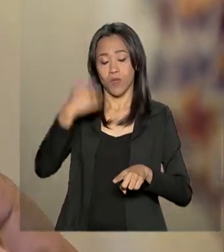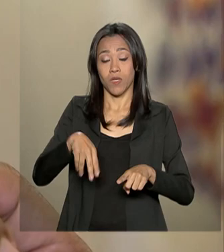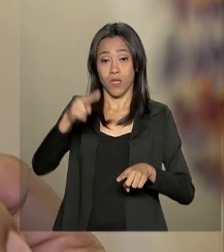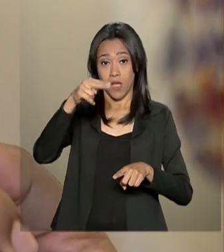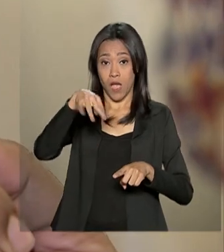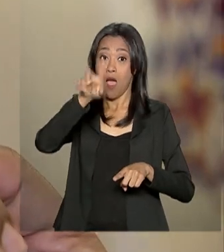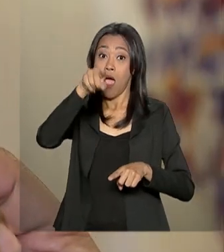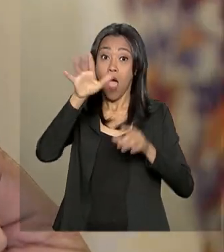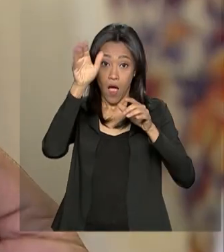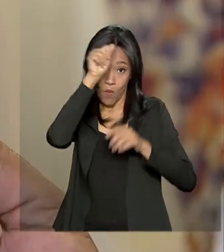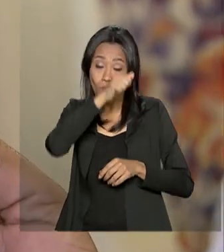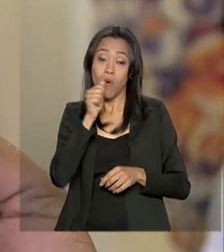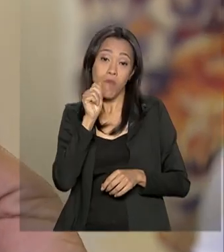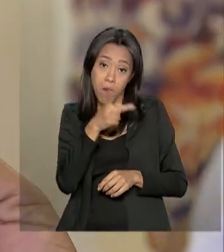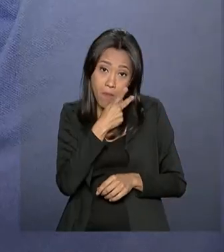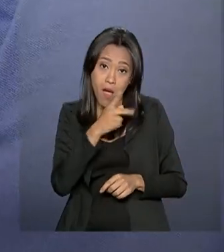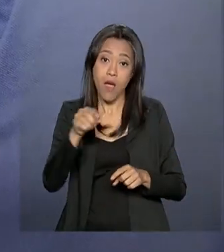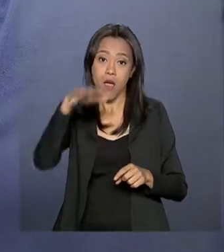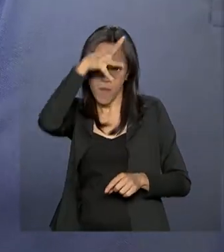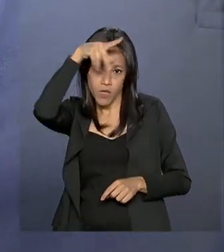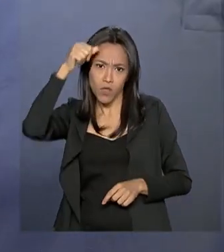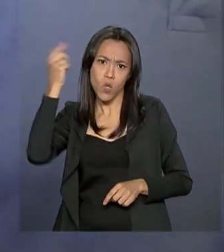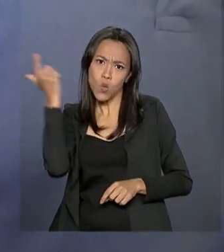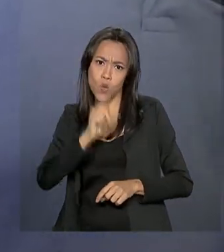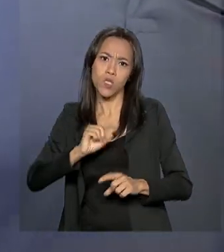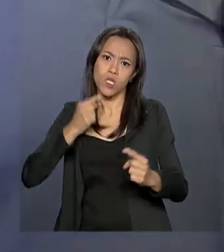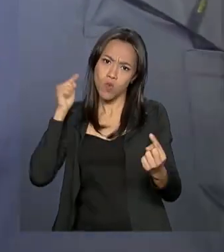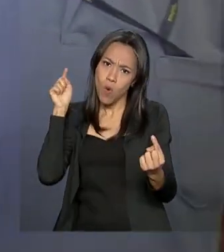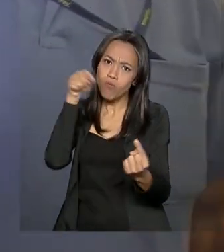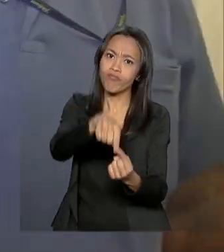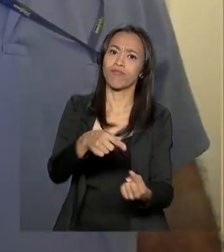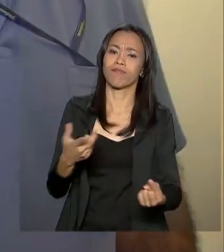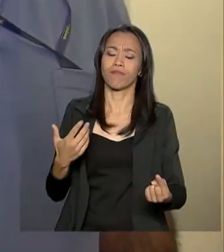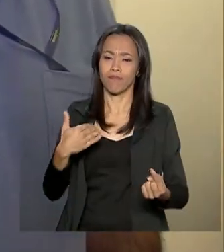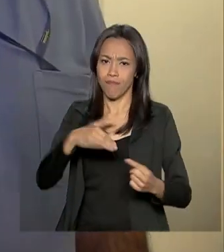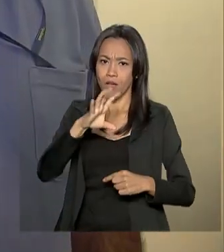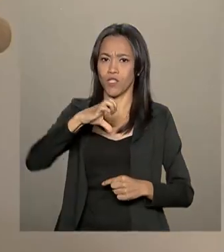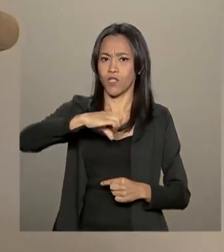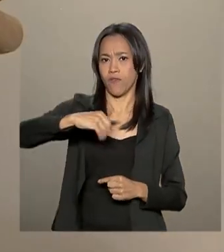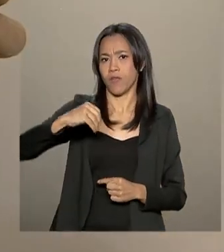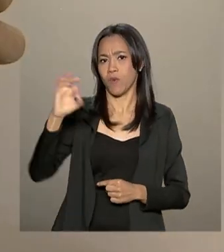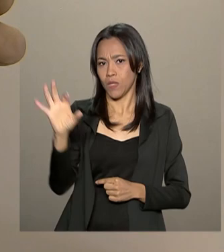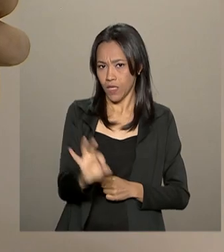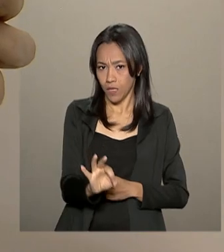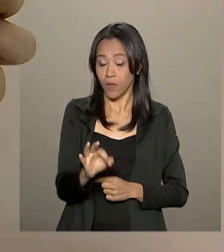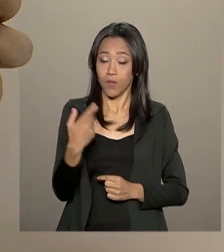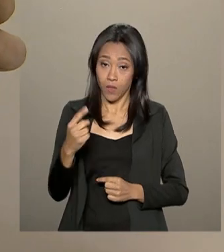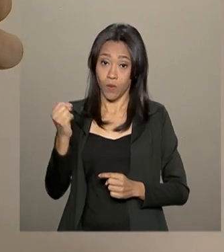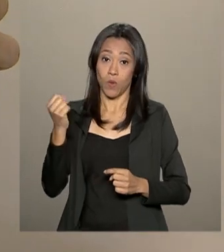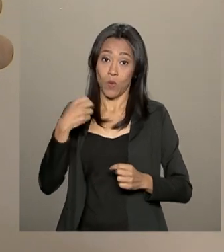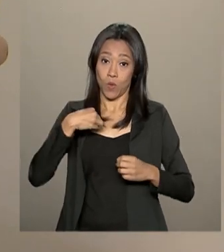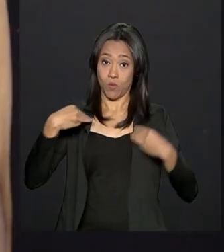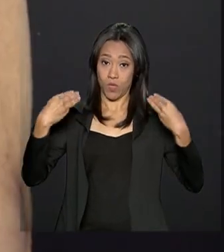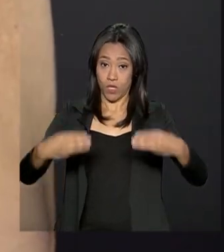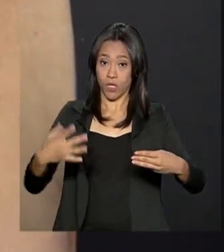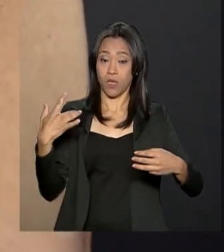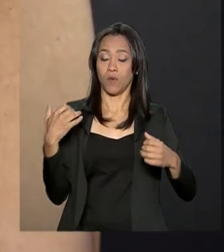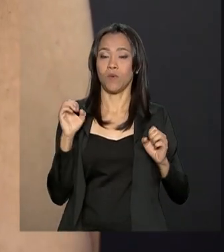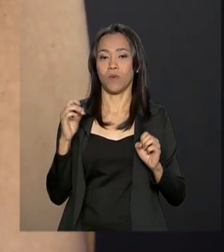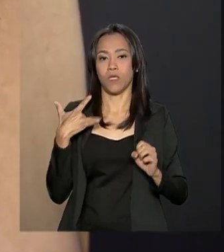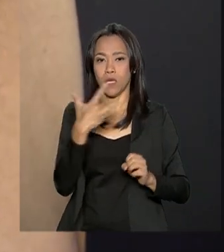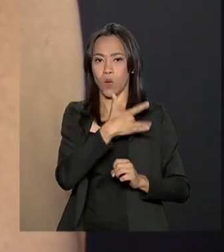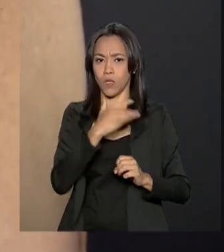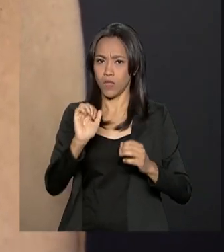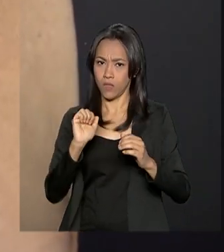Amapá já ultrapassaram a meta com mais de 90% de vacinados. E o Ministério decidiu que, a partir da próxima segunda-feira, as